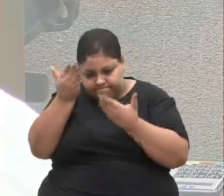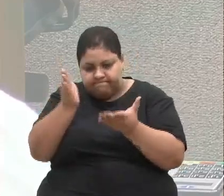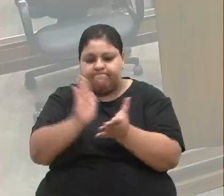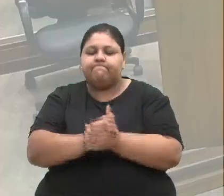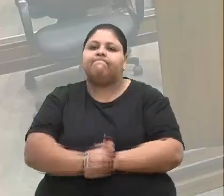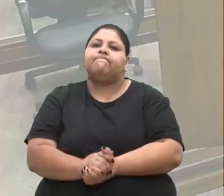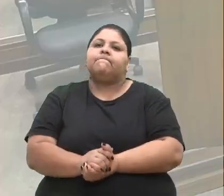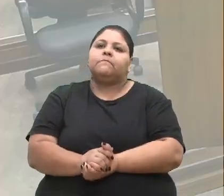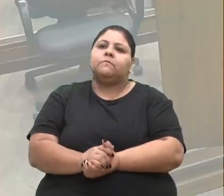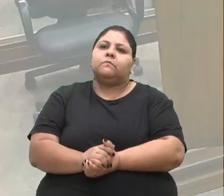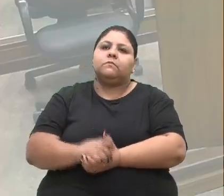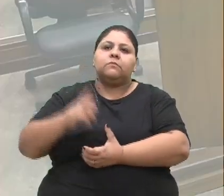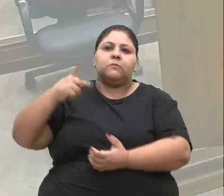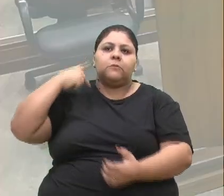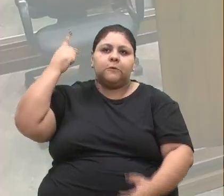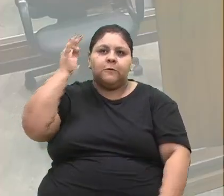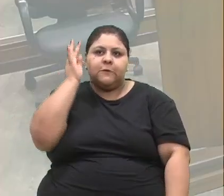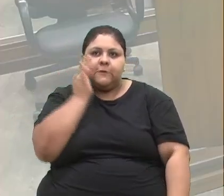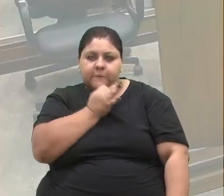Zanquin. Vereadora Tati?